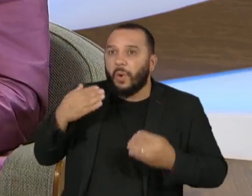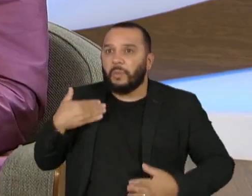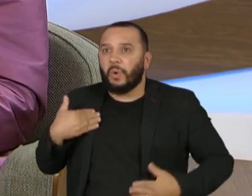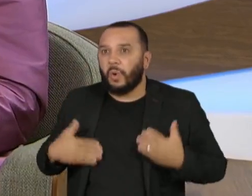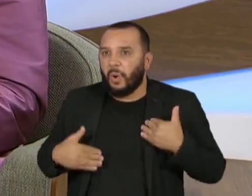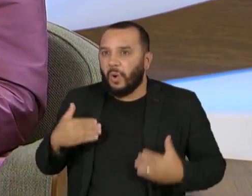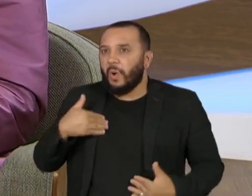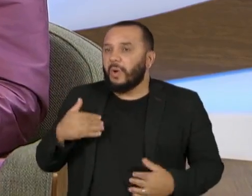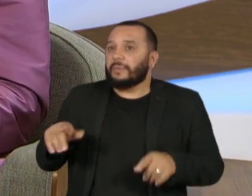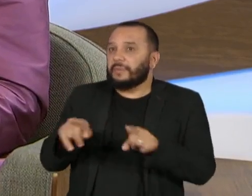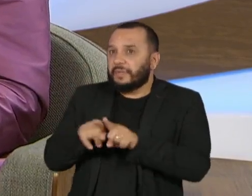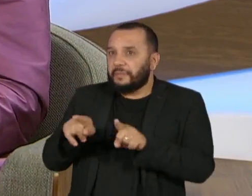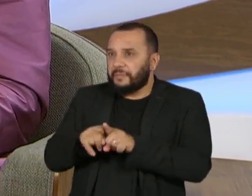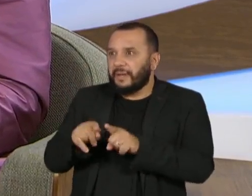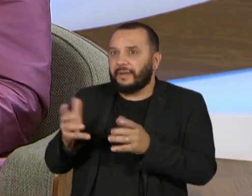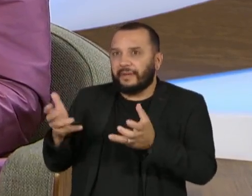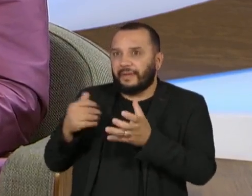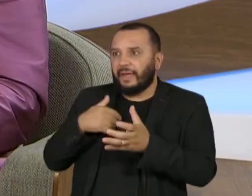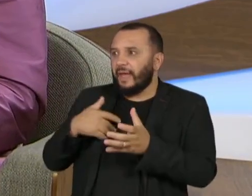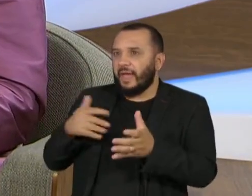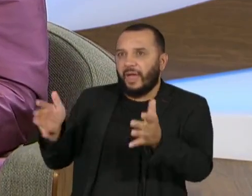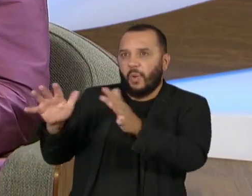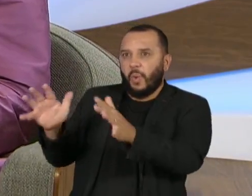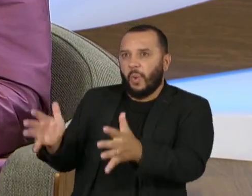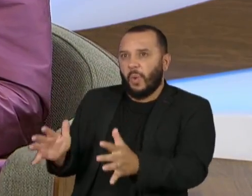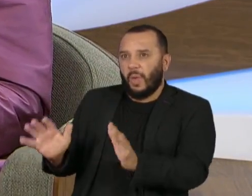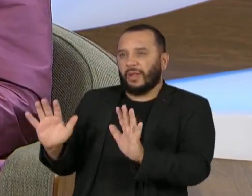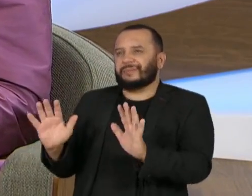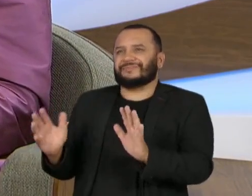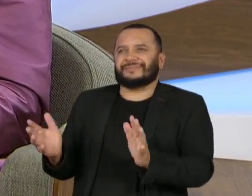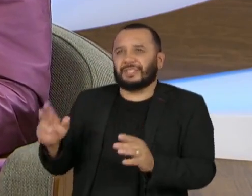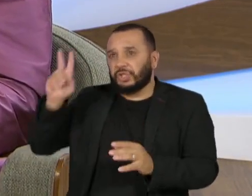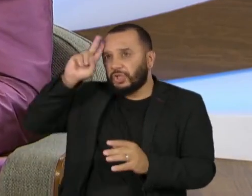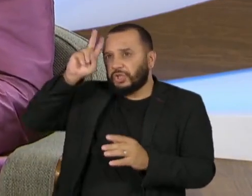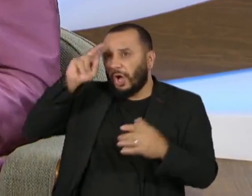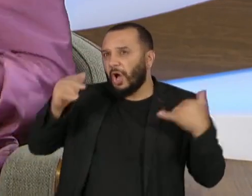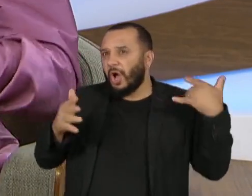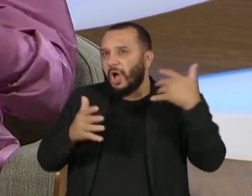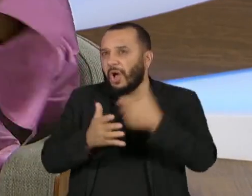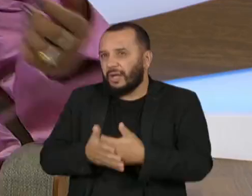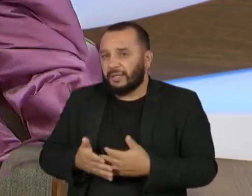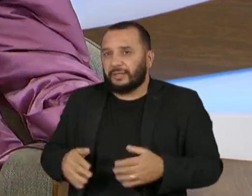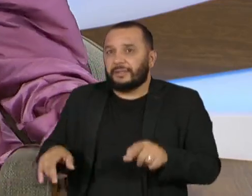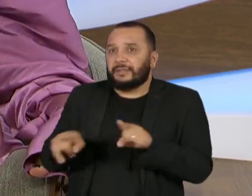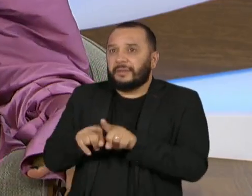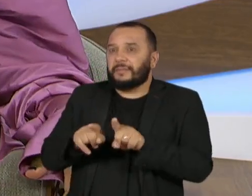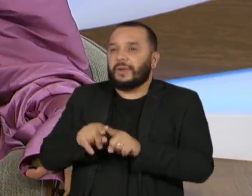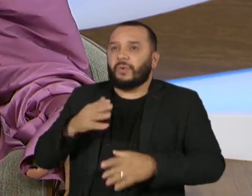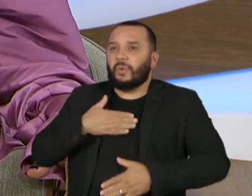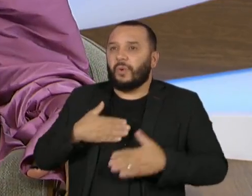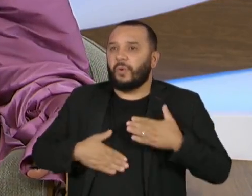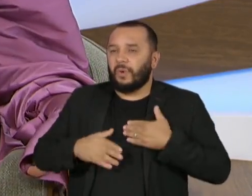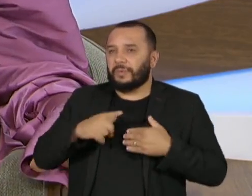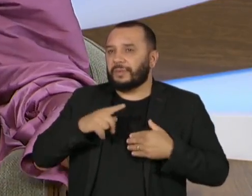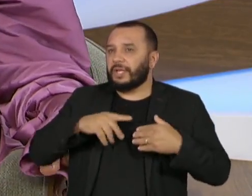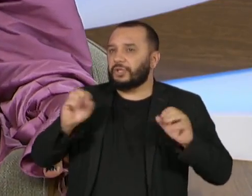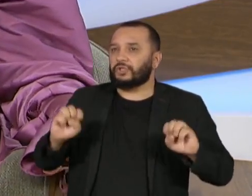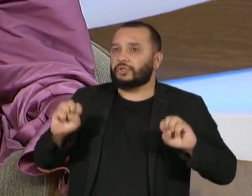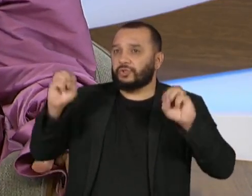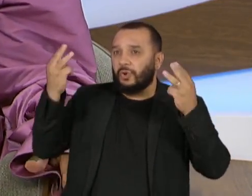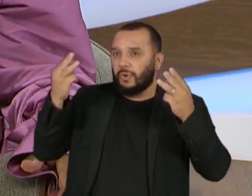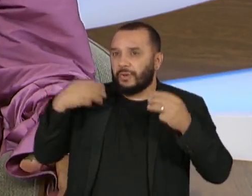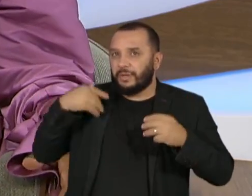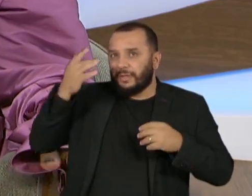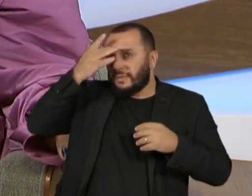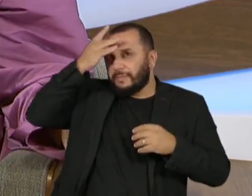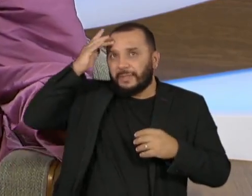hipersexualização da nossa história, a hipersexualização do nosso corpo quando a gente está no meio de um show, por exemplo, e a pessoa